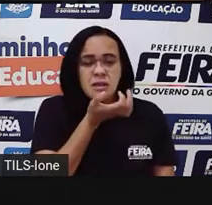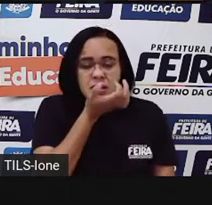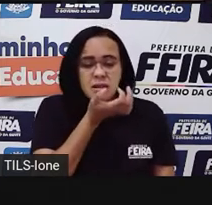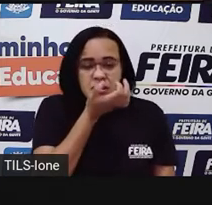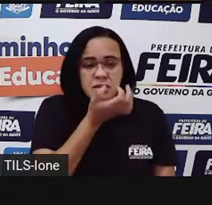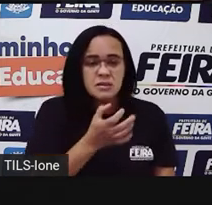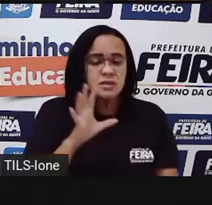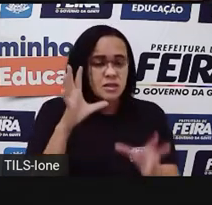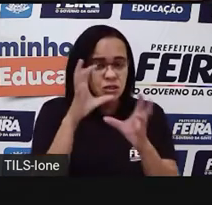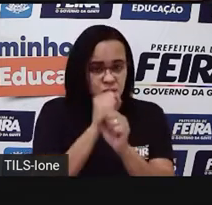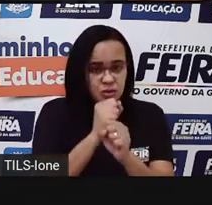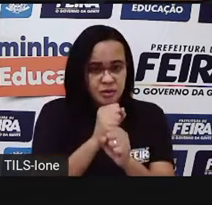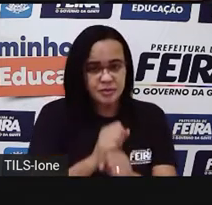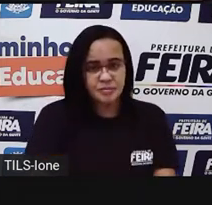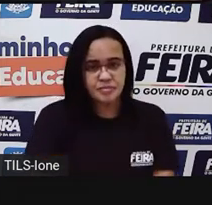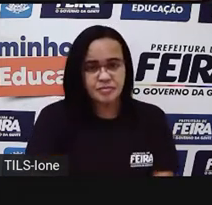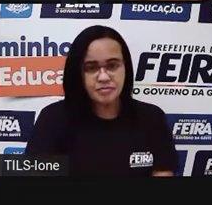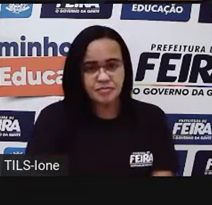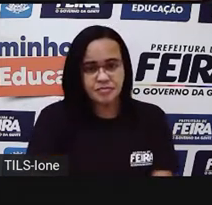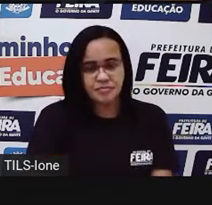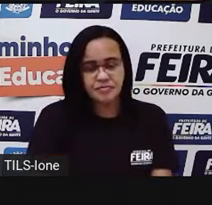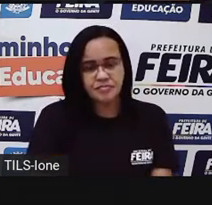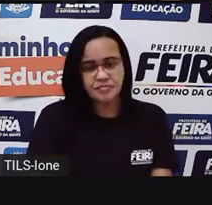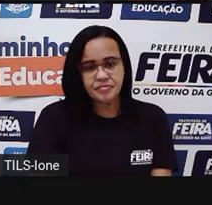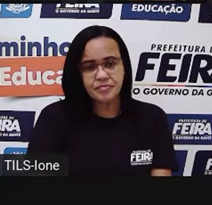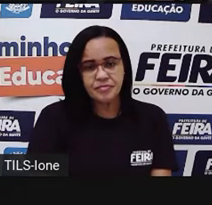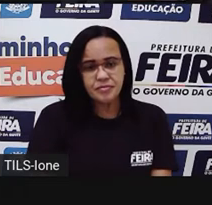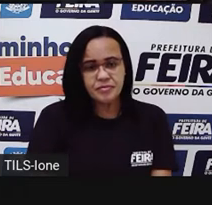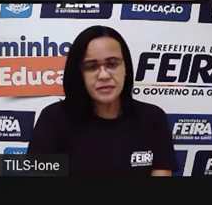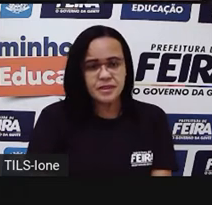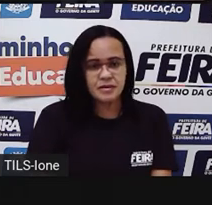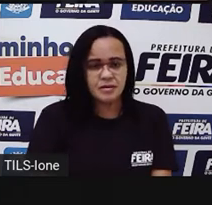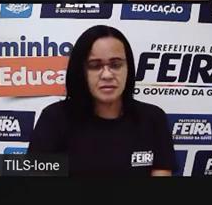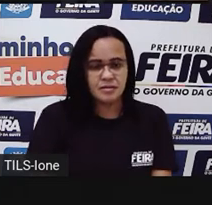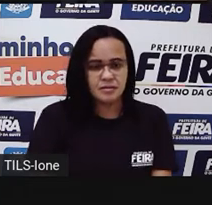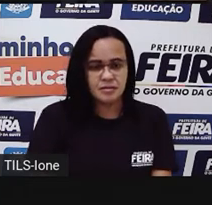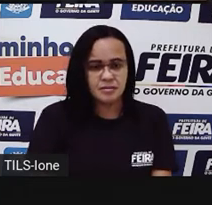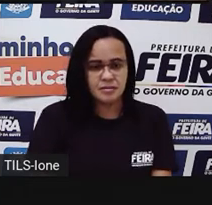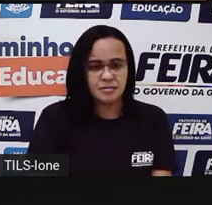Ou a Pró botou 30 centavos, aqui é 50. Então, já colocou a resposta.